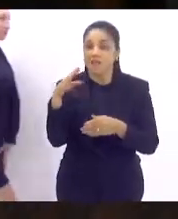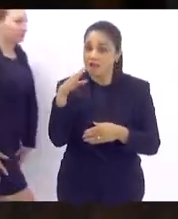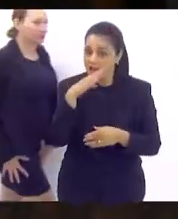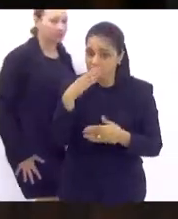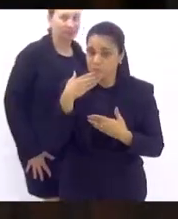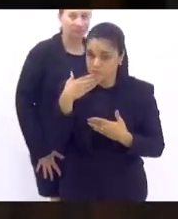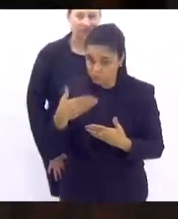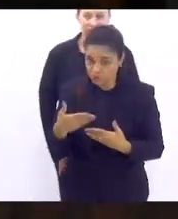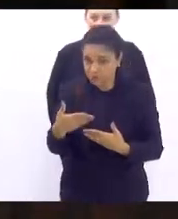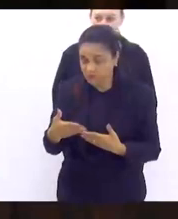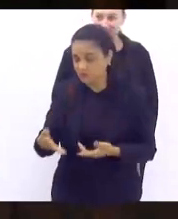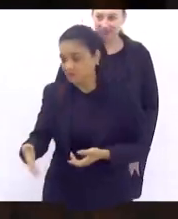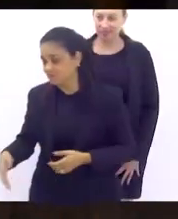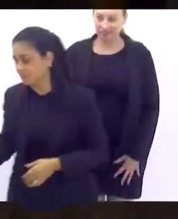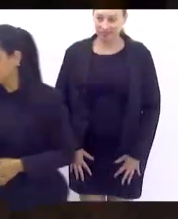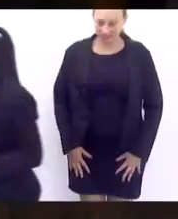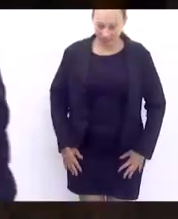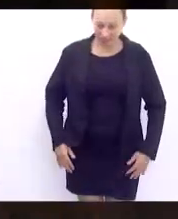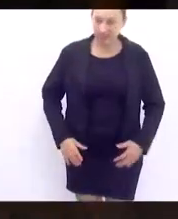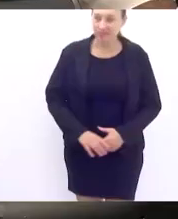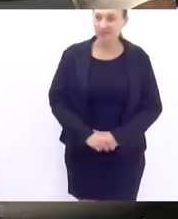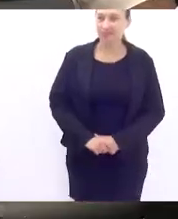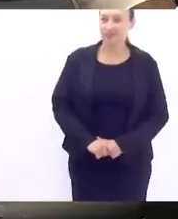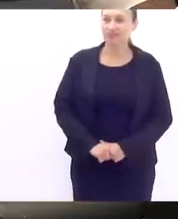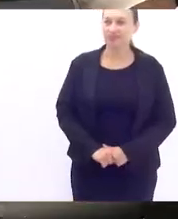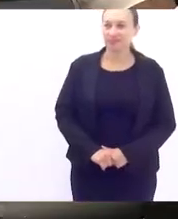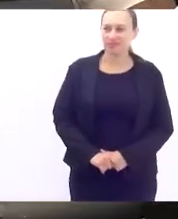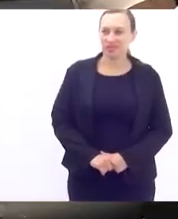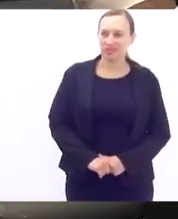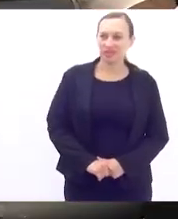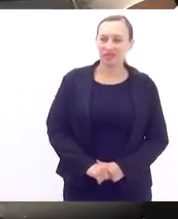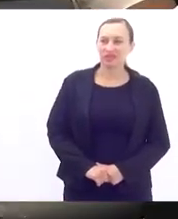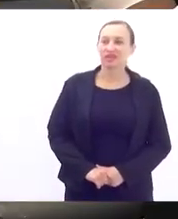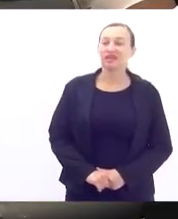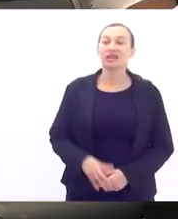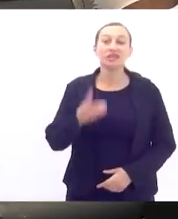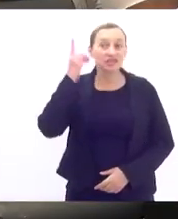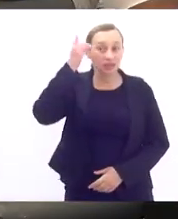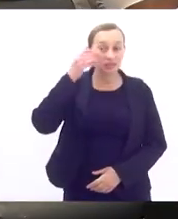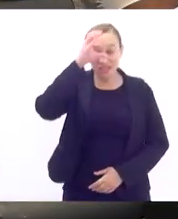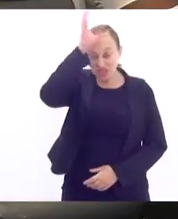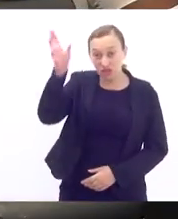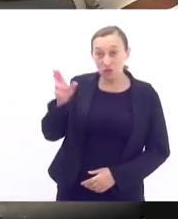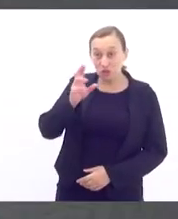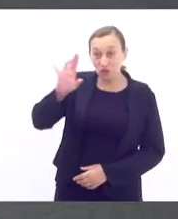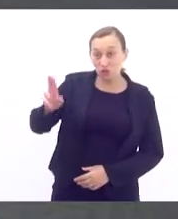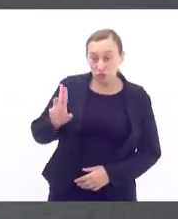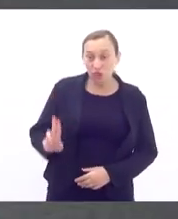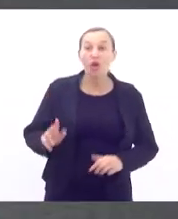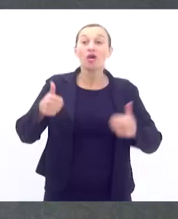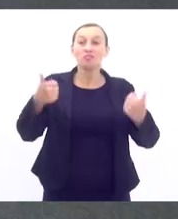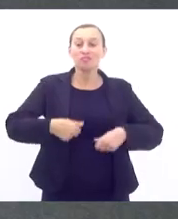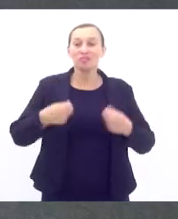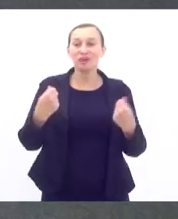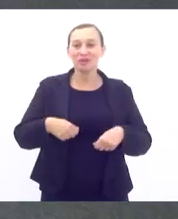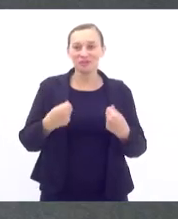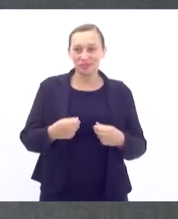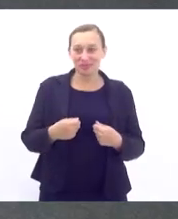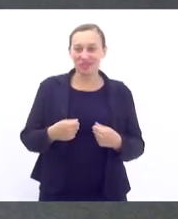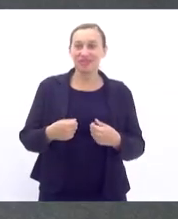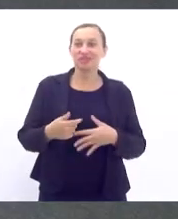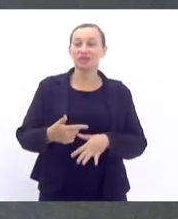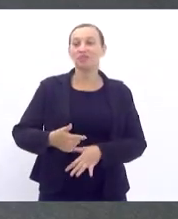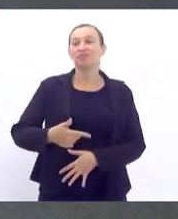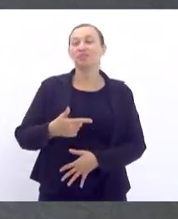para que possamos concluir a pauta. Deputado Tia Ju, quero, em primeiro lugar, parabenizar a deputada